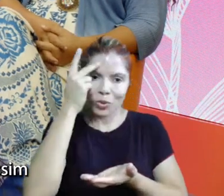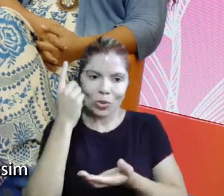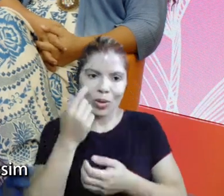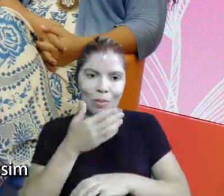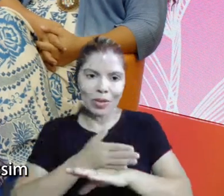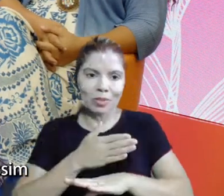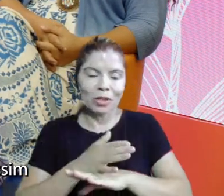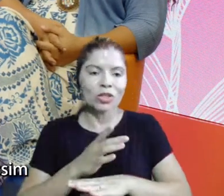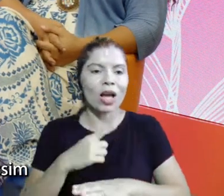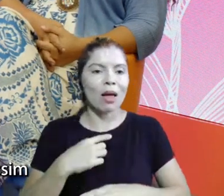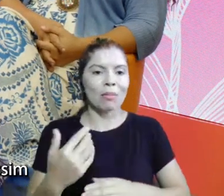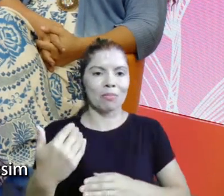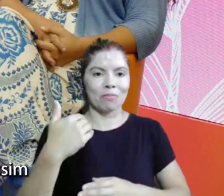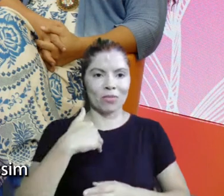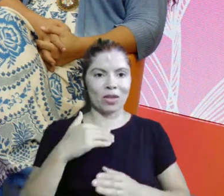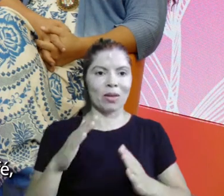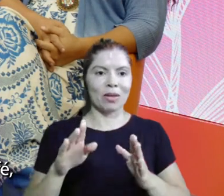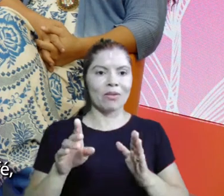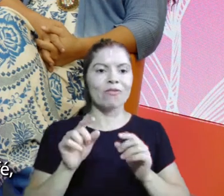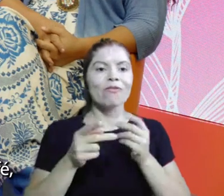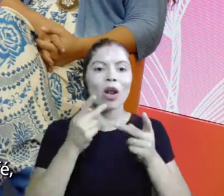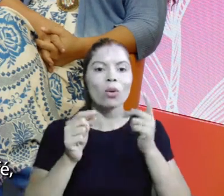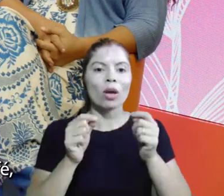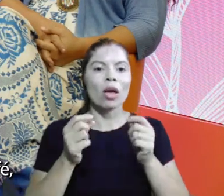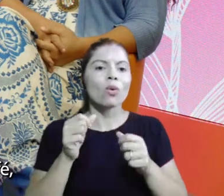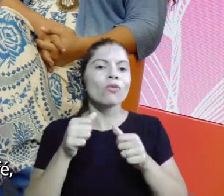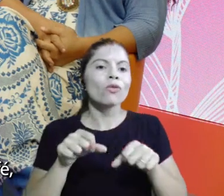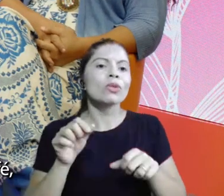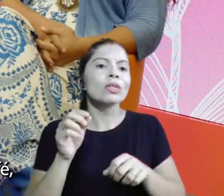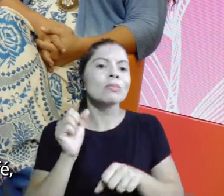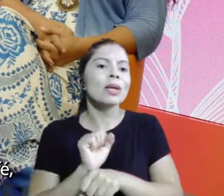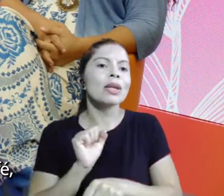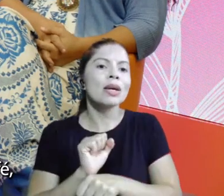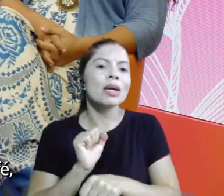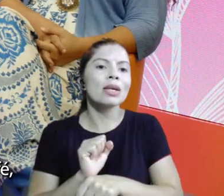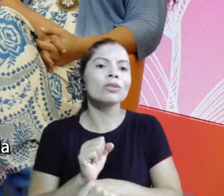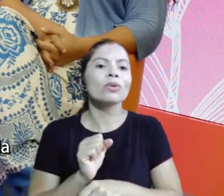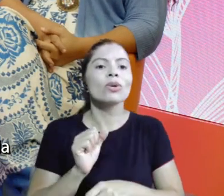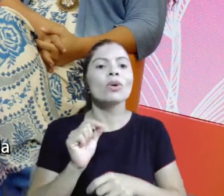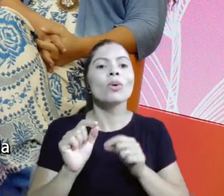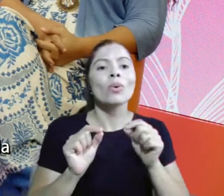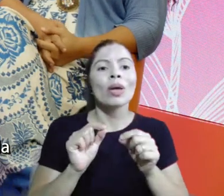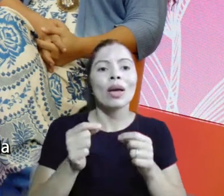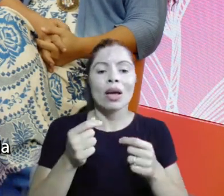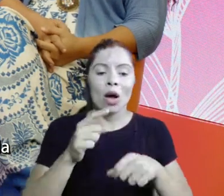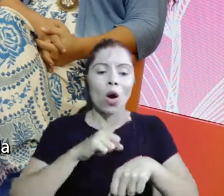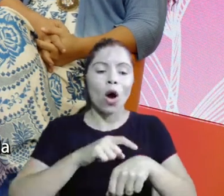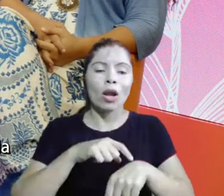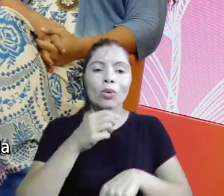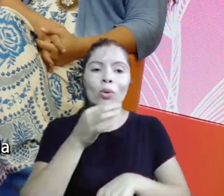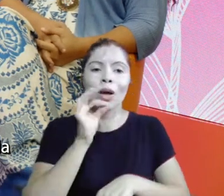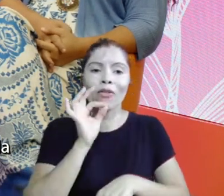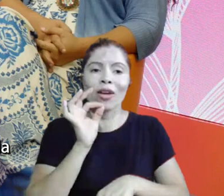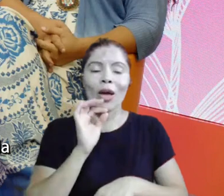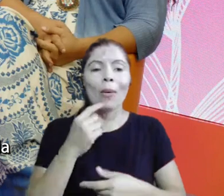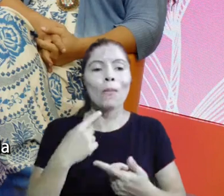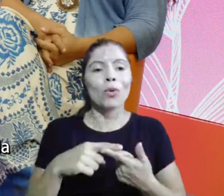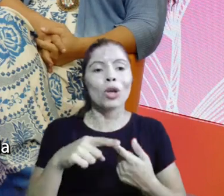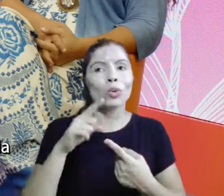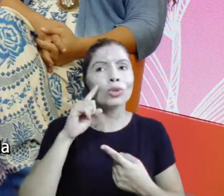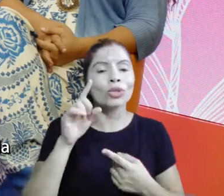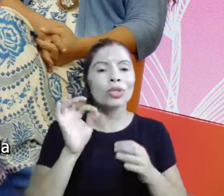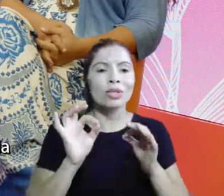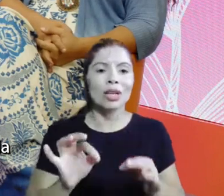ela sempre chega em mim e fala assim, eu sempre fico esperando o dia que a gente faz o café, porque eu fico contando com esse